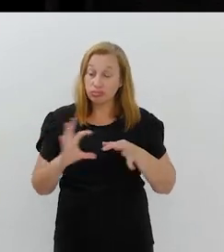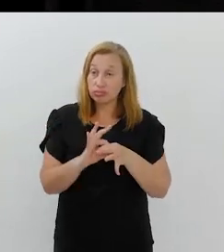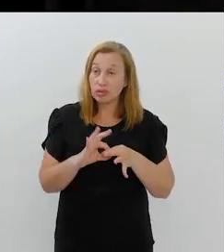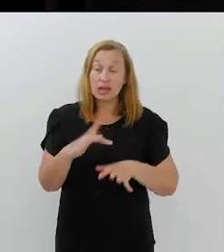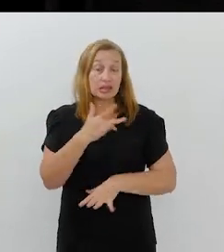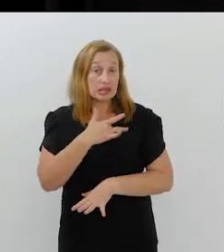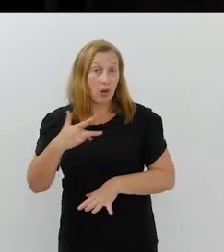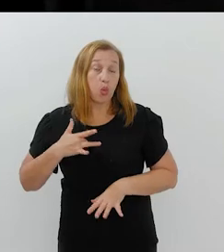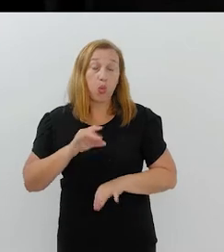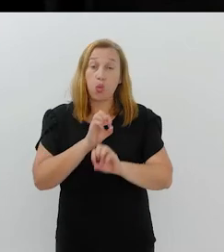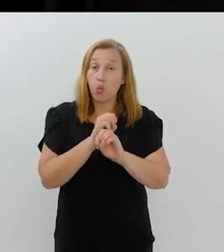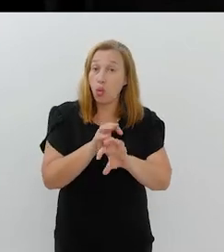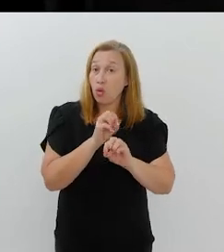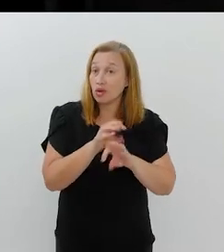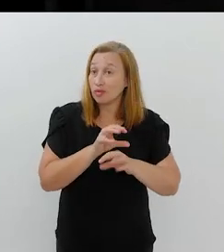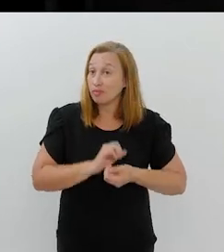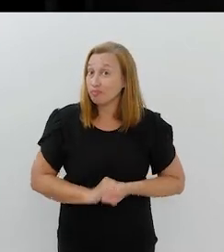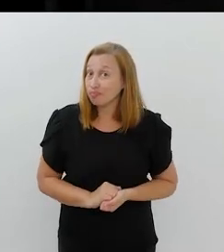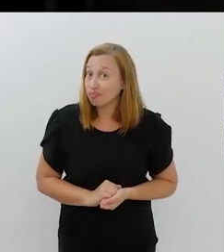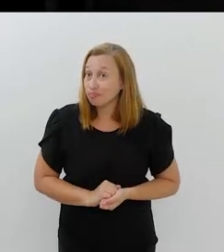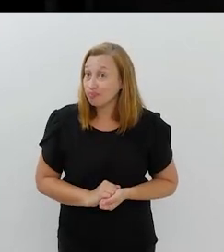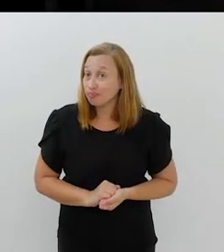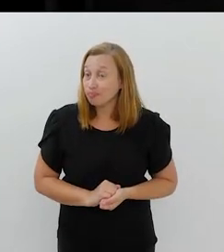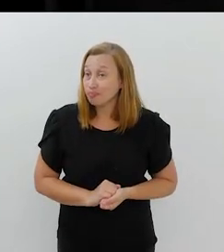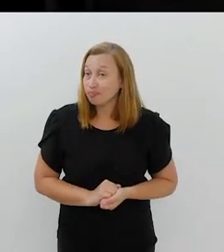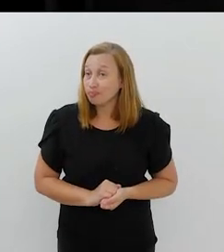à questão da saúde, à questão da educação.